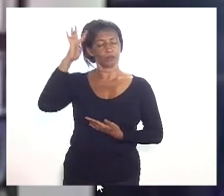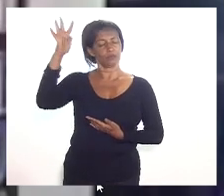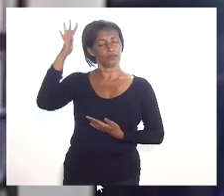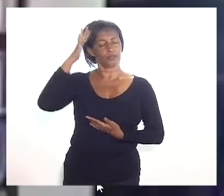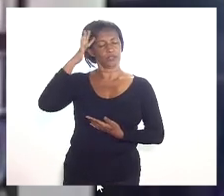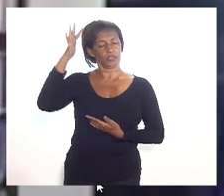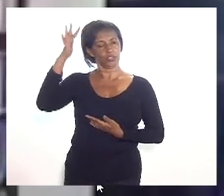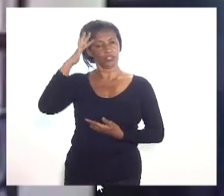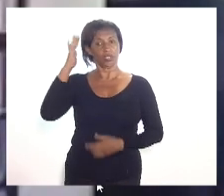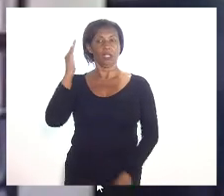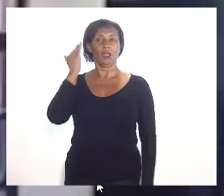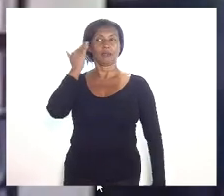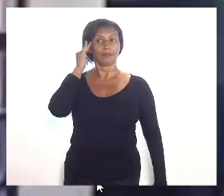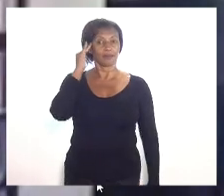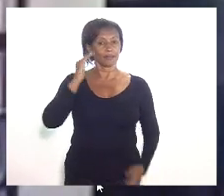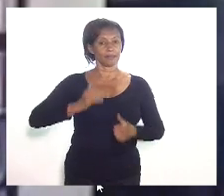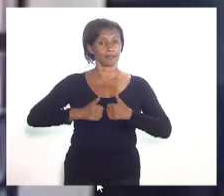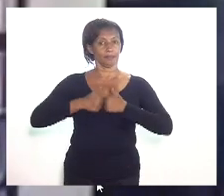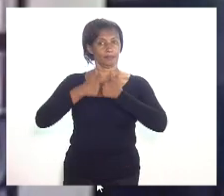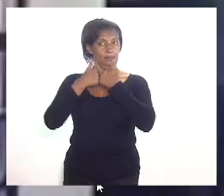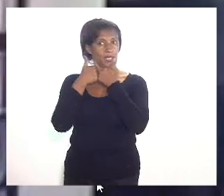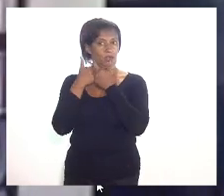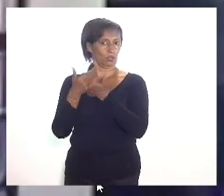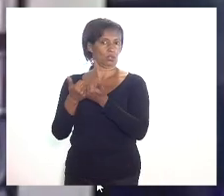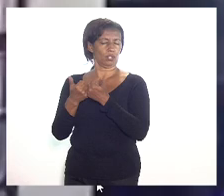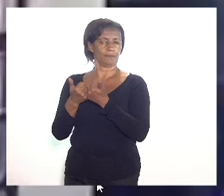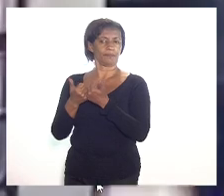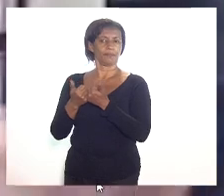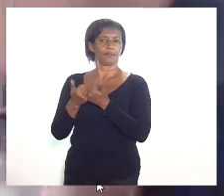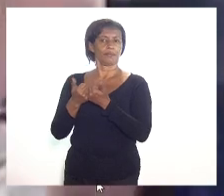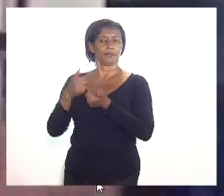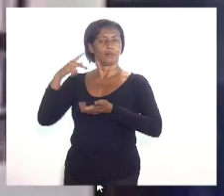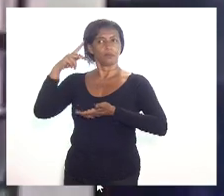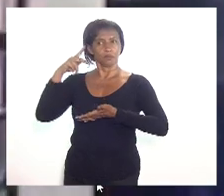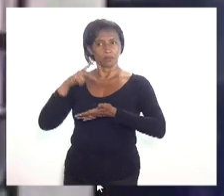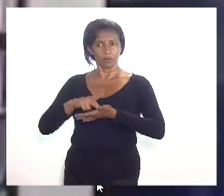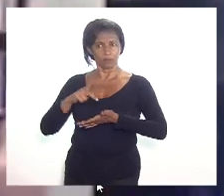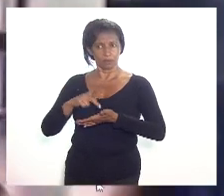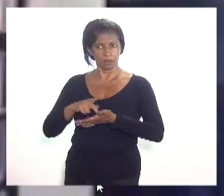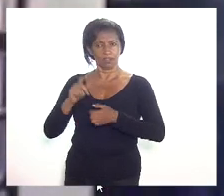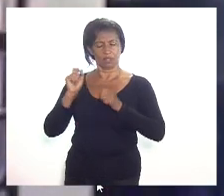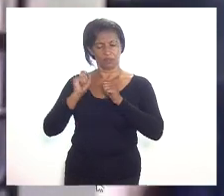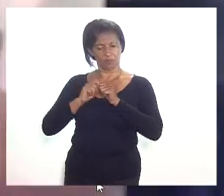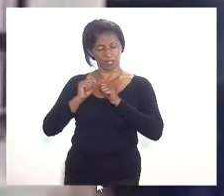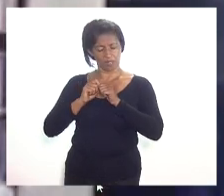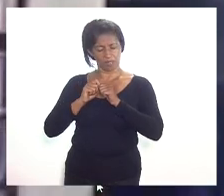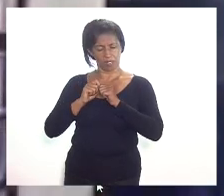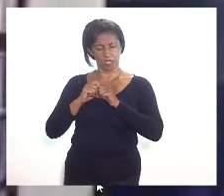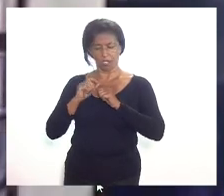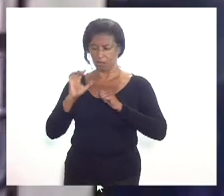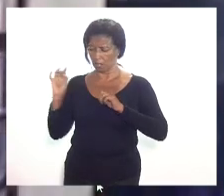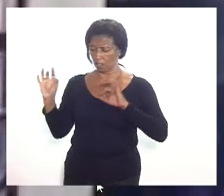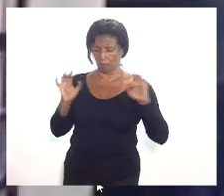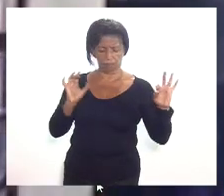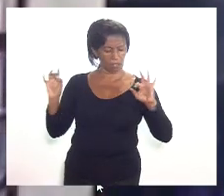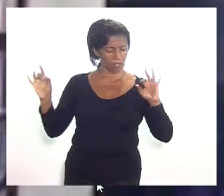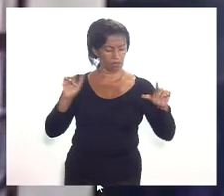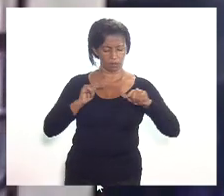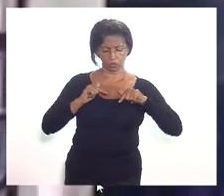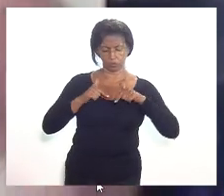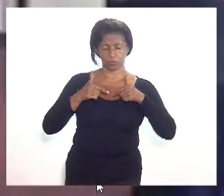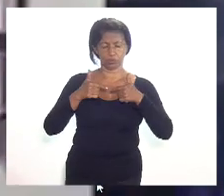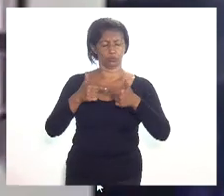a entender melhor e realmente fazer com que as suas ações pelo menos só